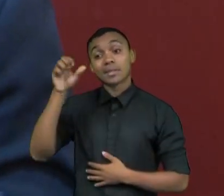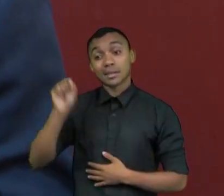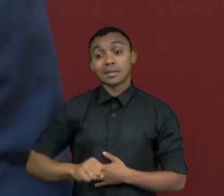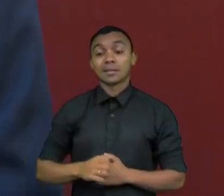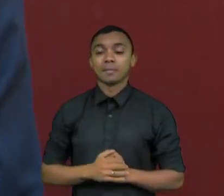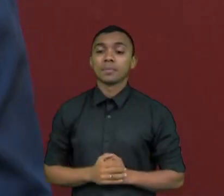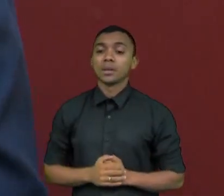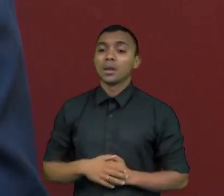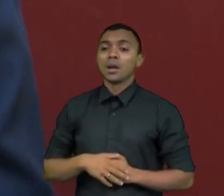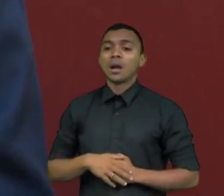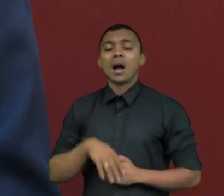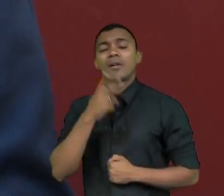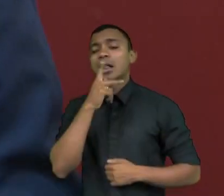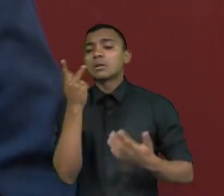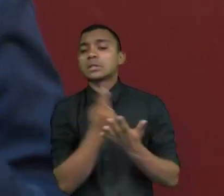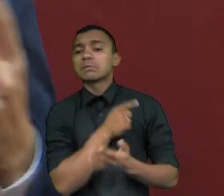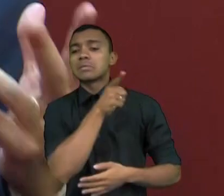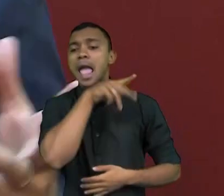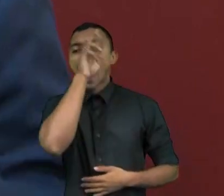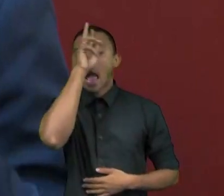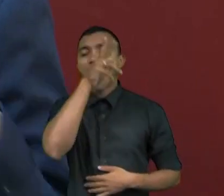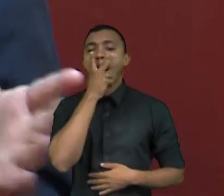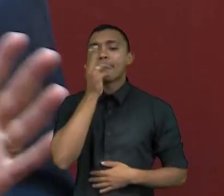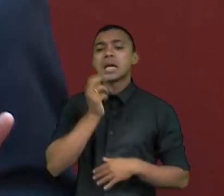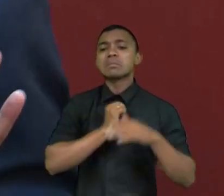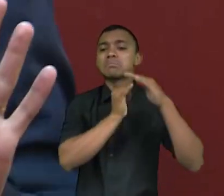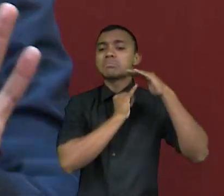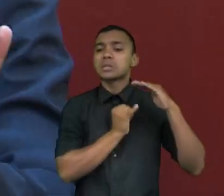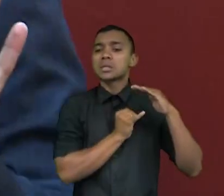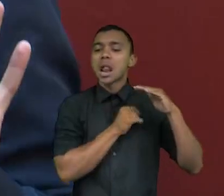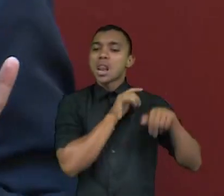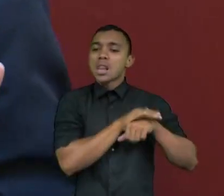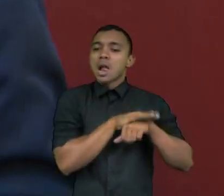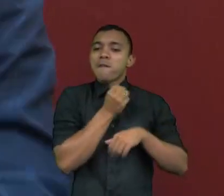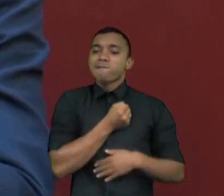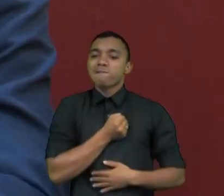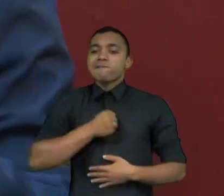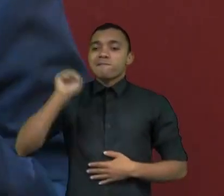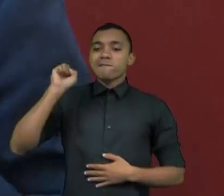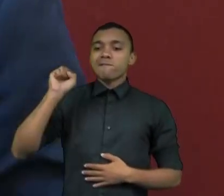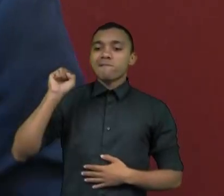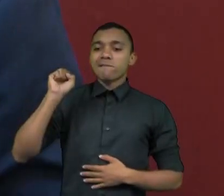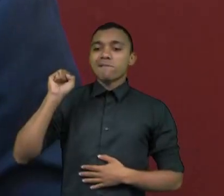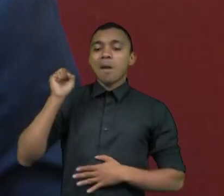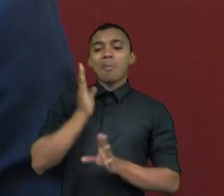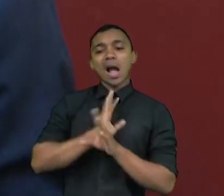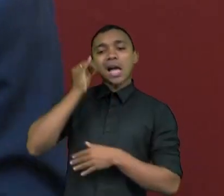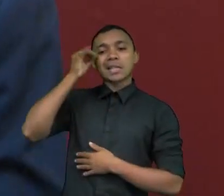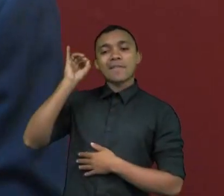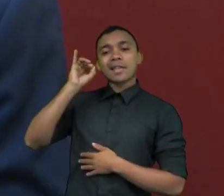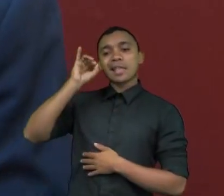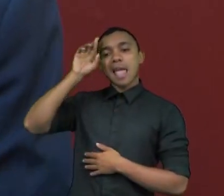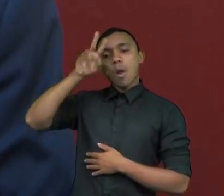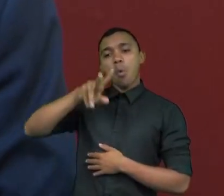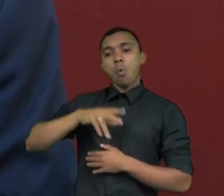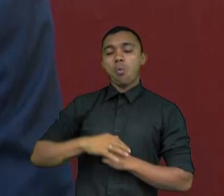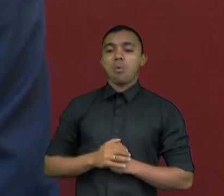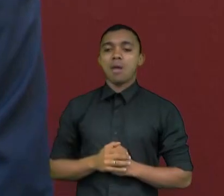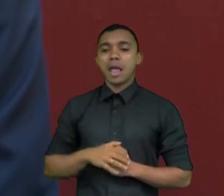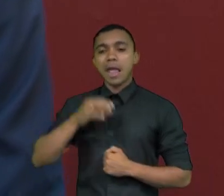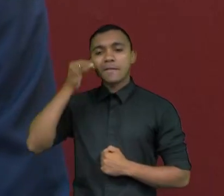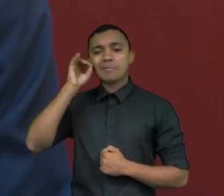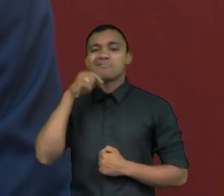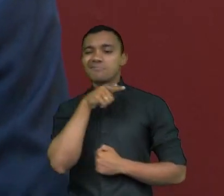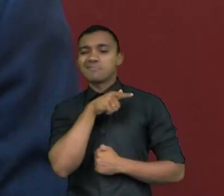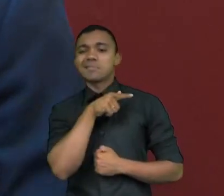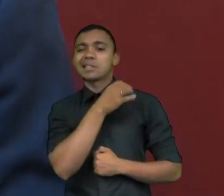às vezes, quando a gente fala Ah, a pesquisa não errou e tudo, parece que é um instituto de pesquisa querendo se defender para a bola não cair para o lado dele. Mas, na verdade, os institutos que